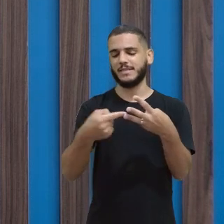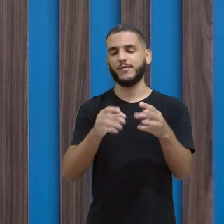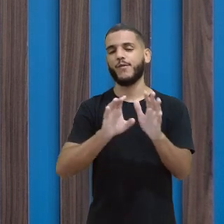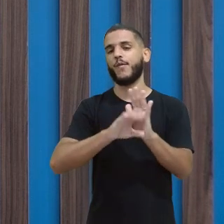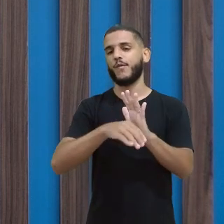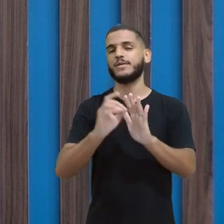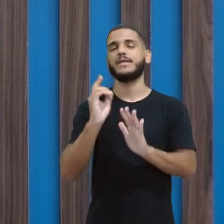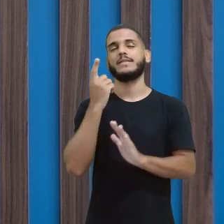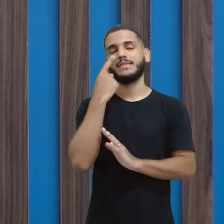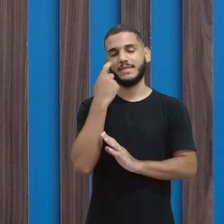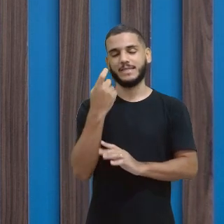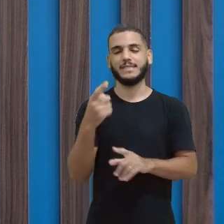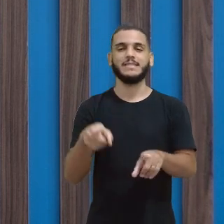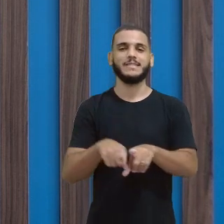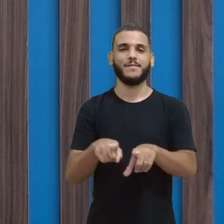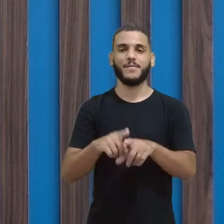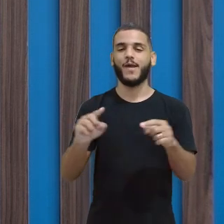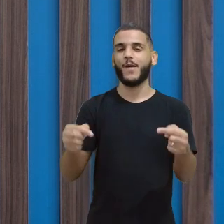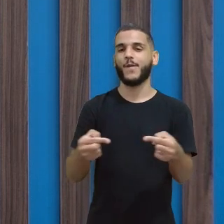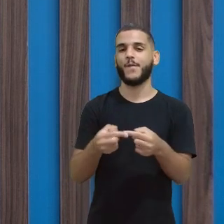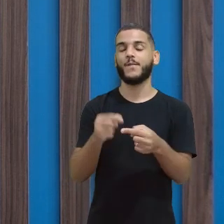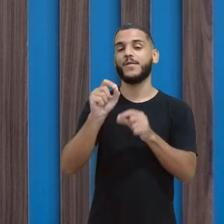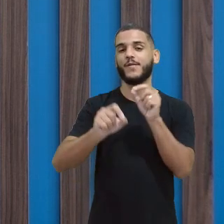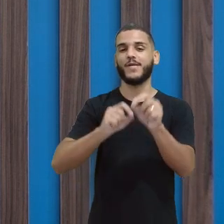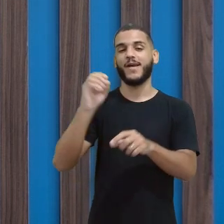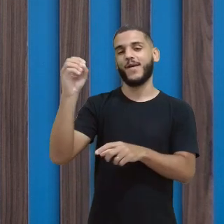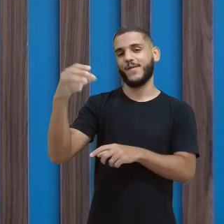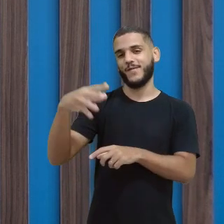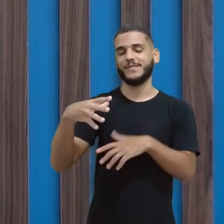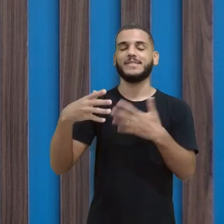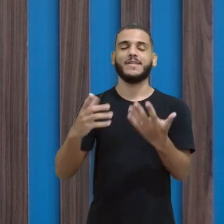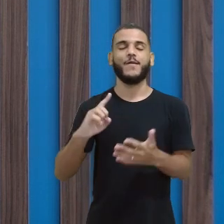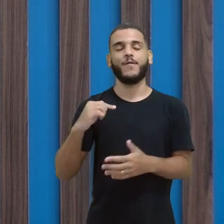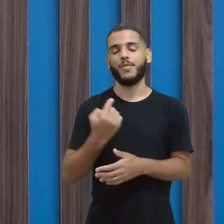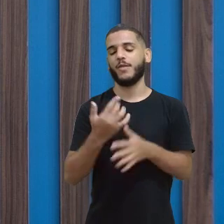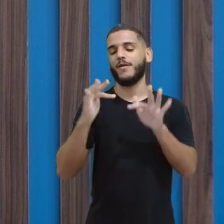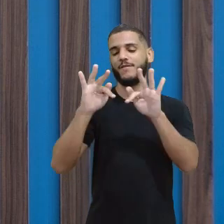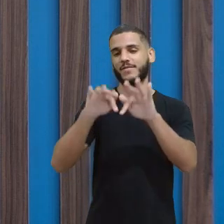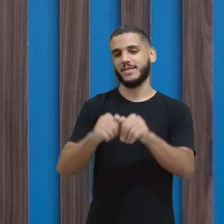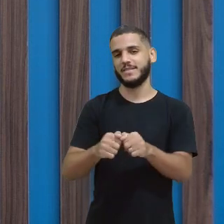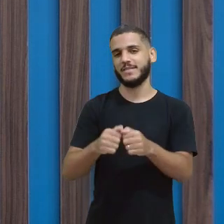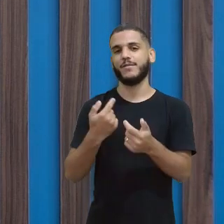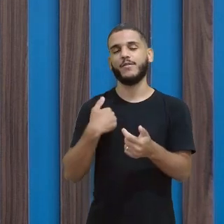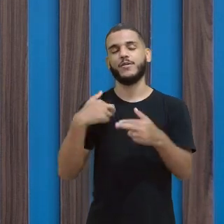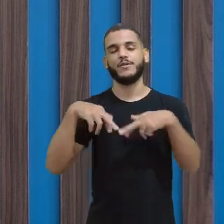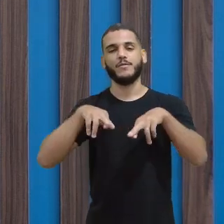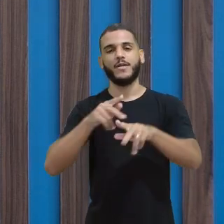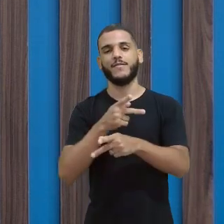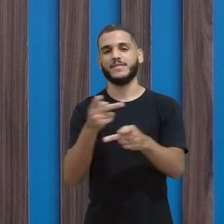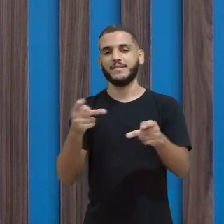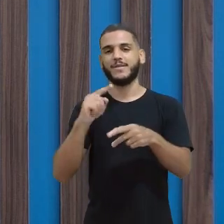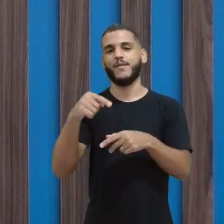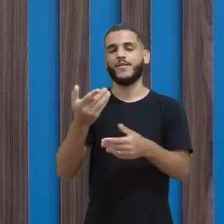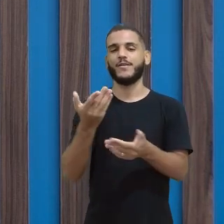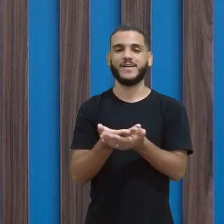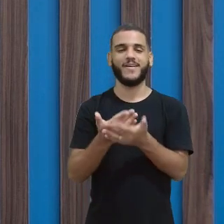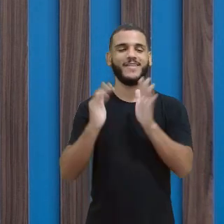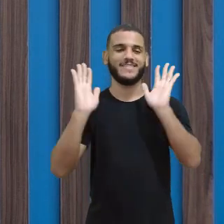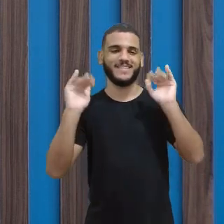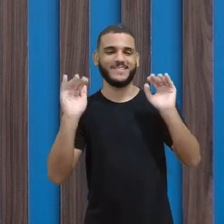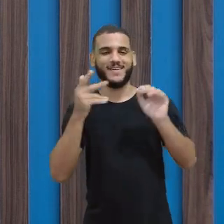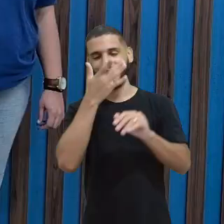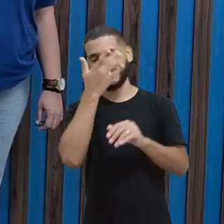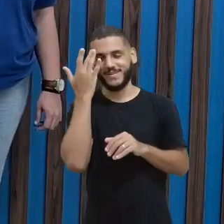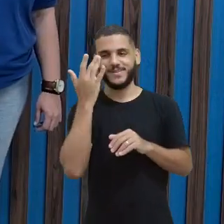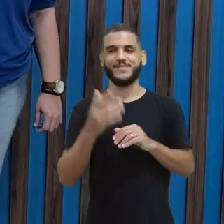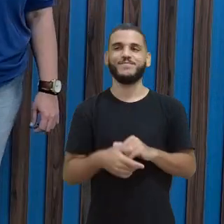muito interessantes no que diz respeito aí à luz, né, Carol? Então, estamos encerrando. Aguardamos vocês na próxima aula. Tchau, tchau, pessoal!